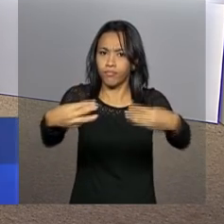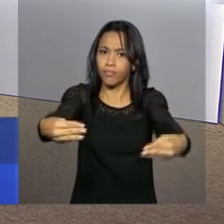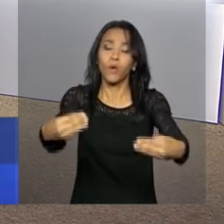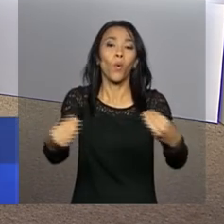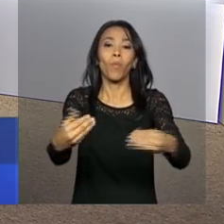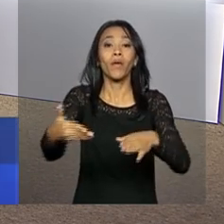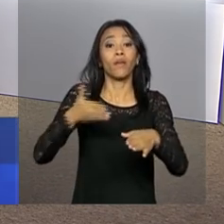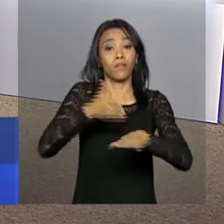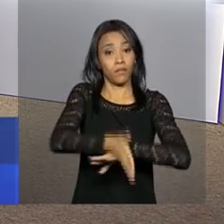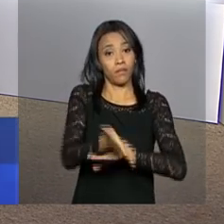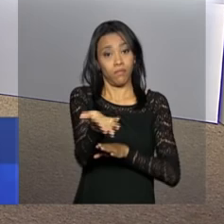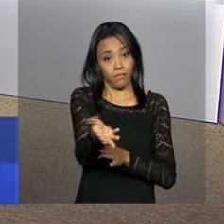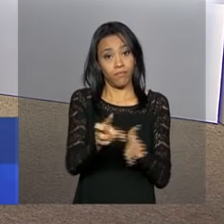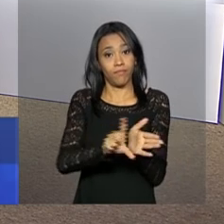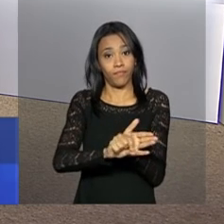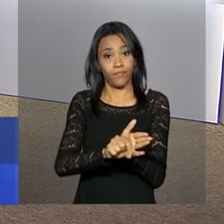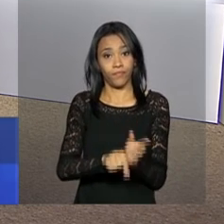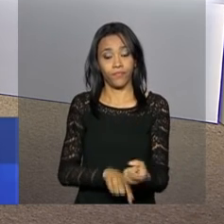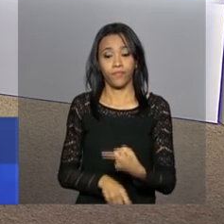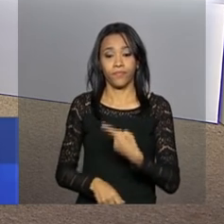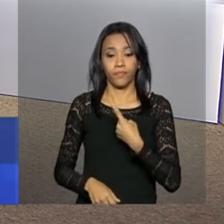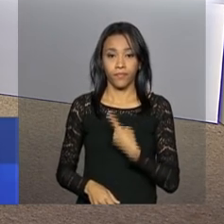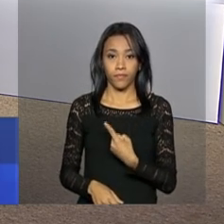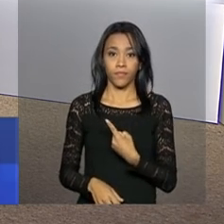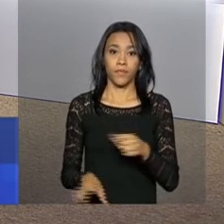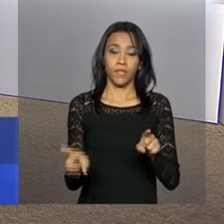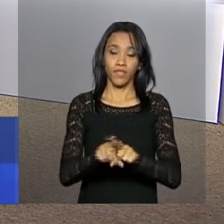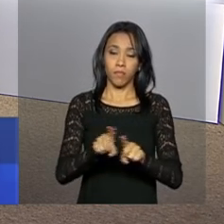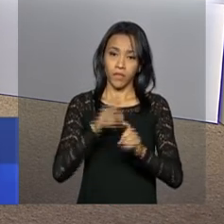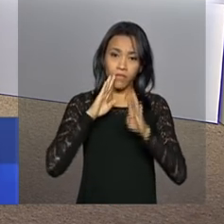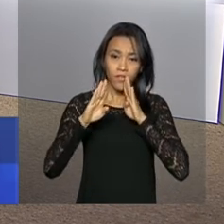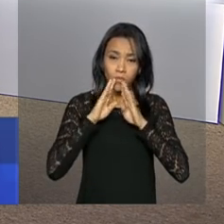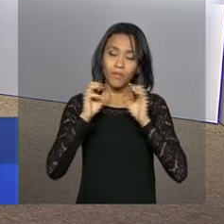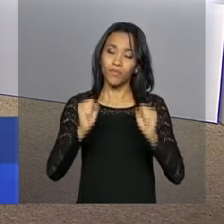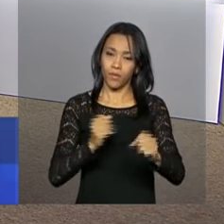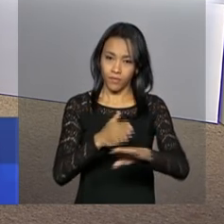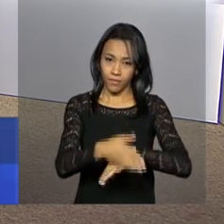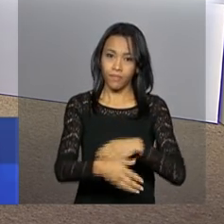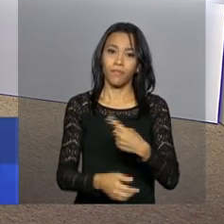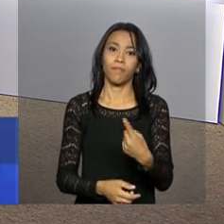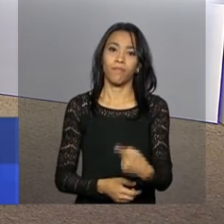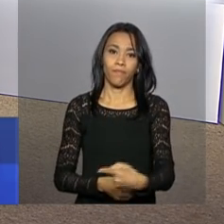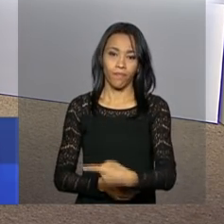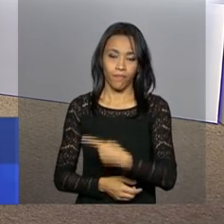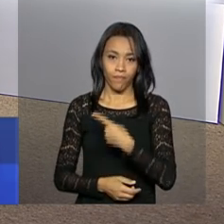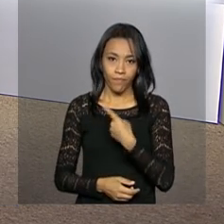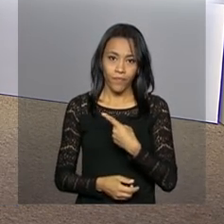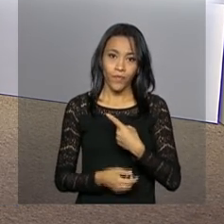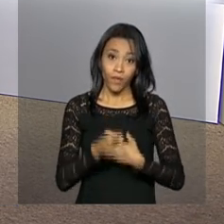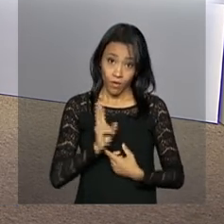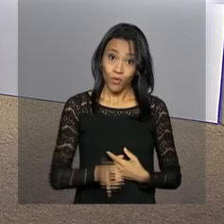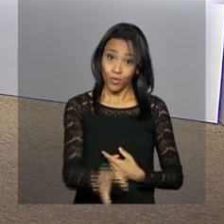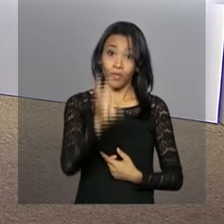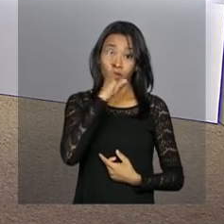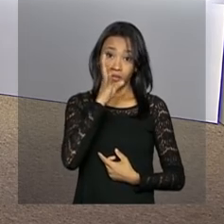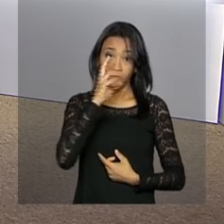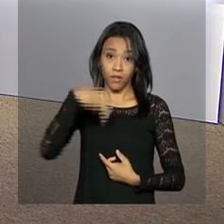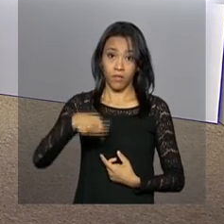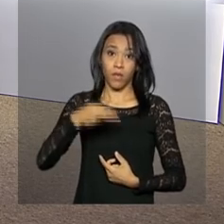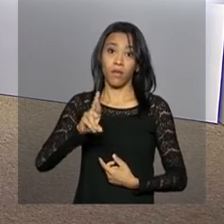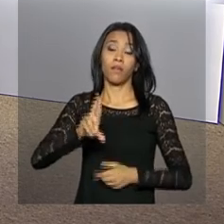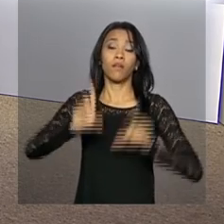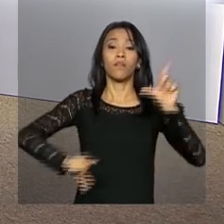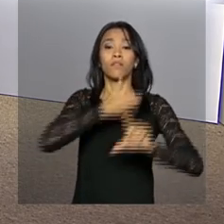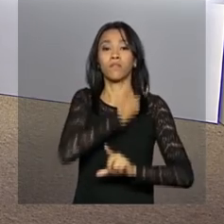sociais, twitter.com.br tvnbr e facebook.com.br tvnbr. Continue com a gente,